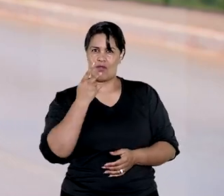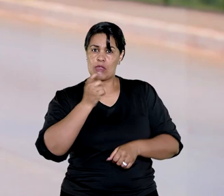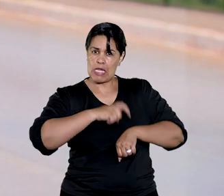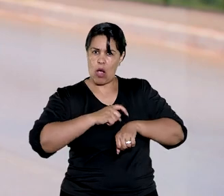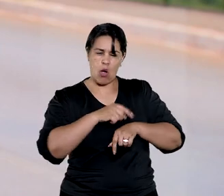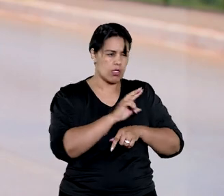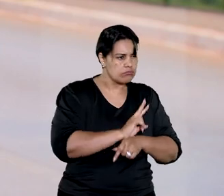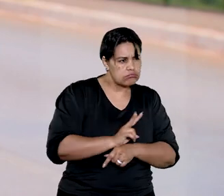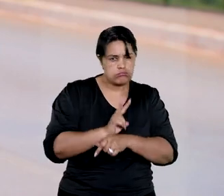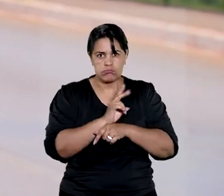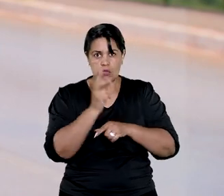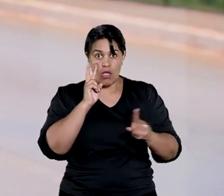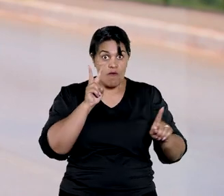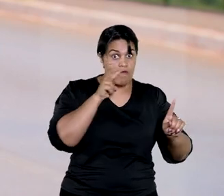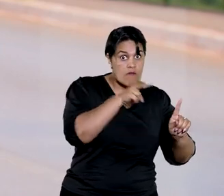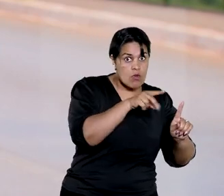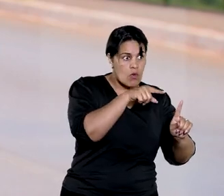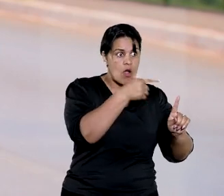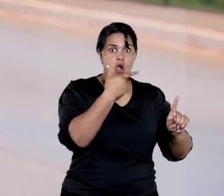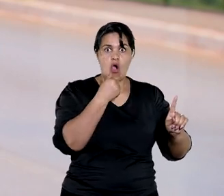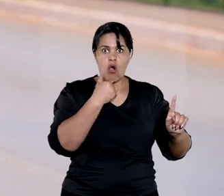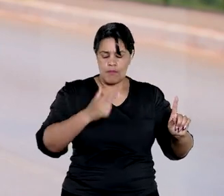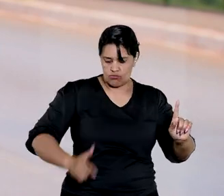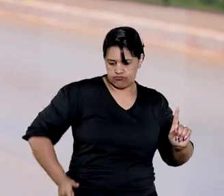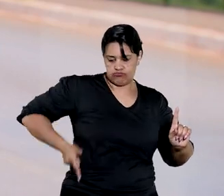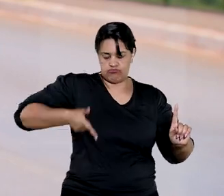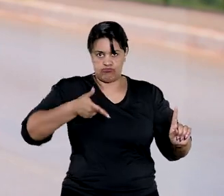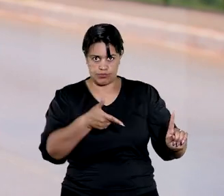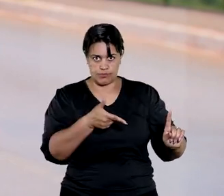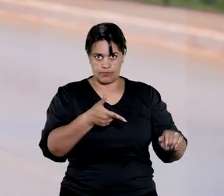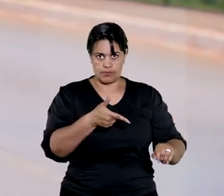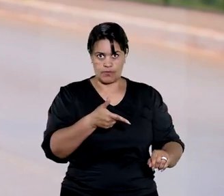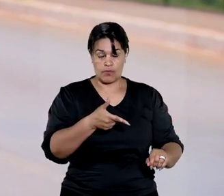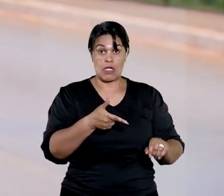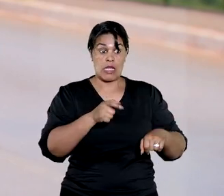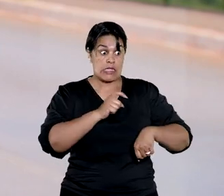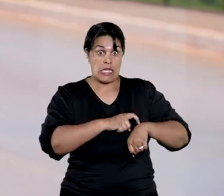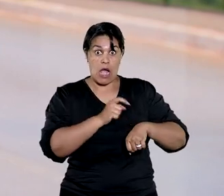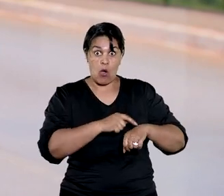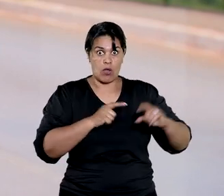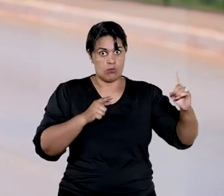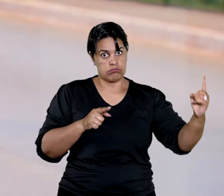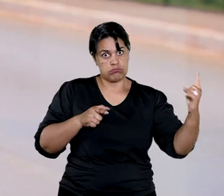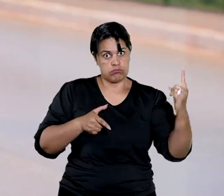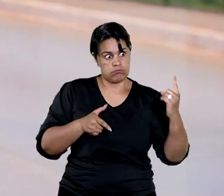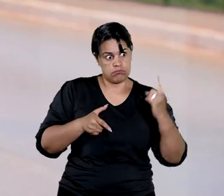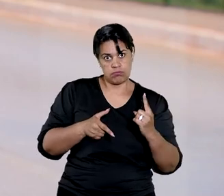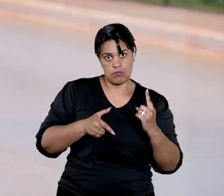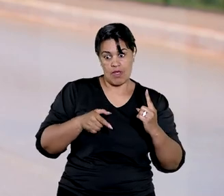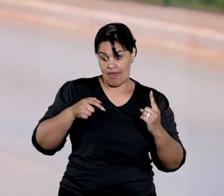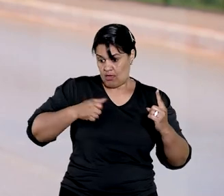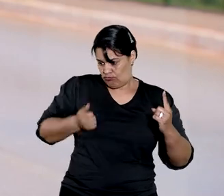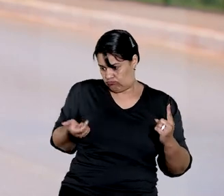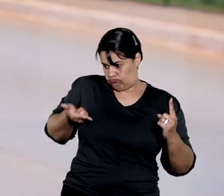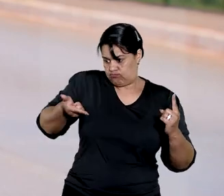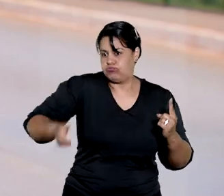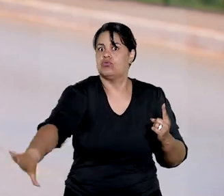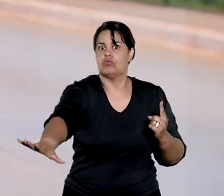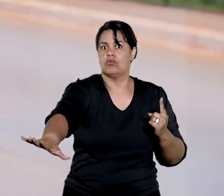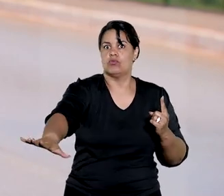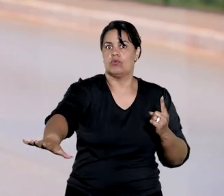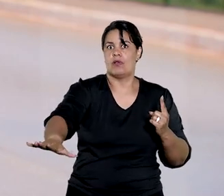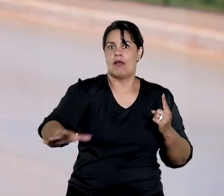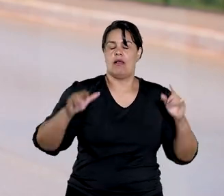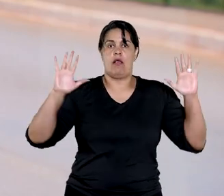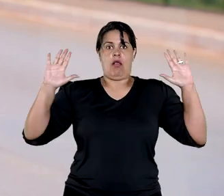patrulhamento avistou um homem que estaria segurando uma arma de fogo. Ao perceber a chegada da polícia, ele teria jogado a arma